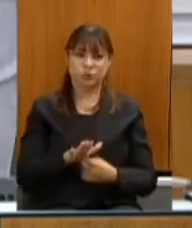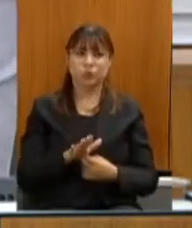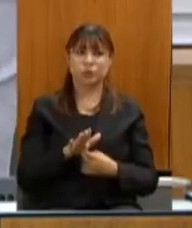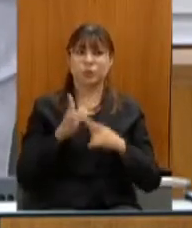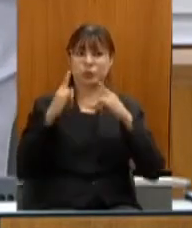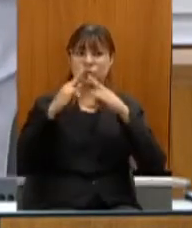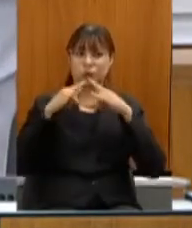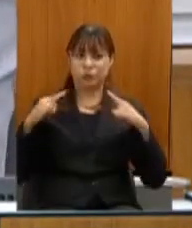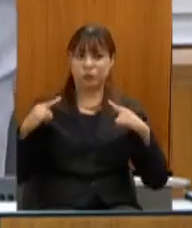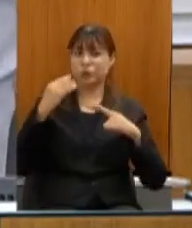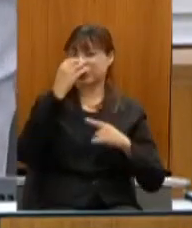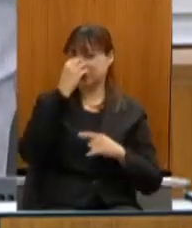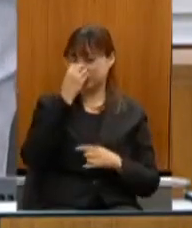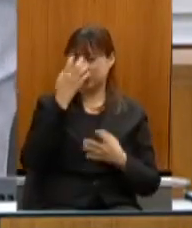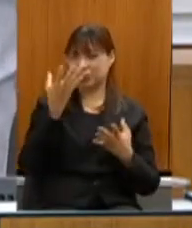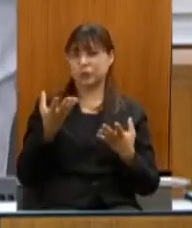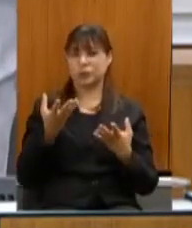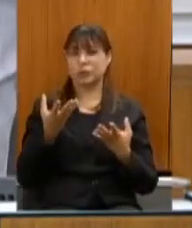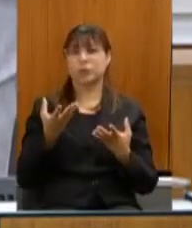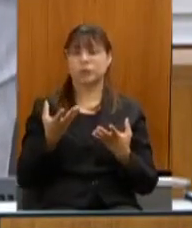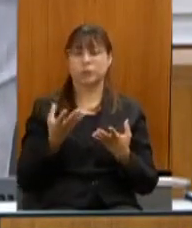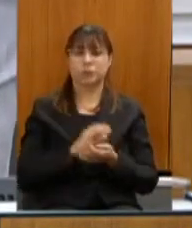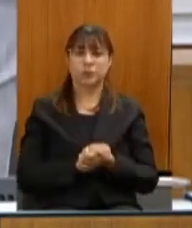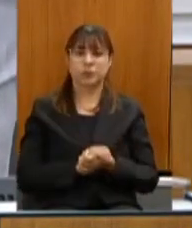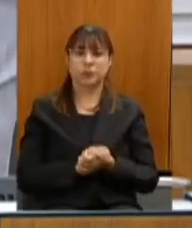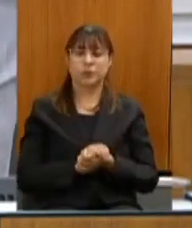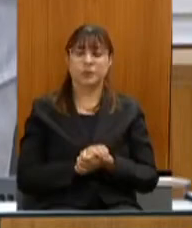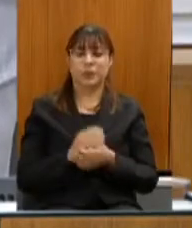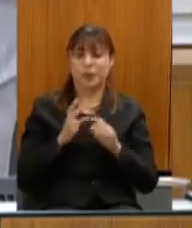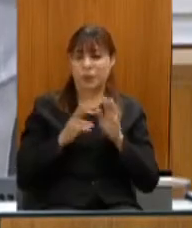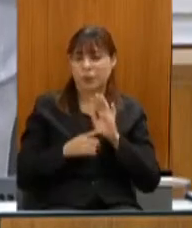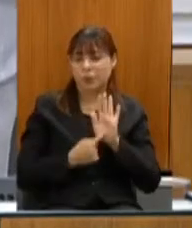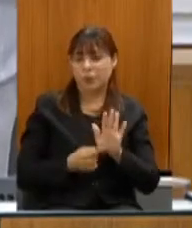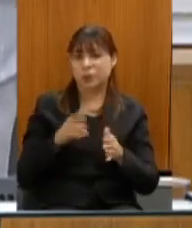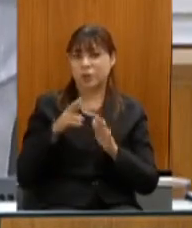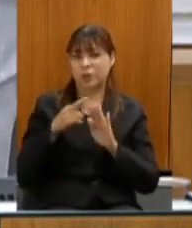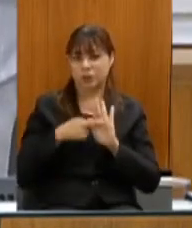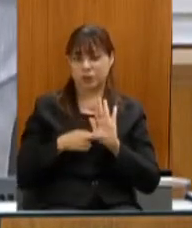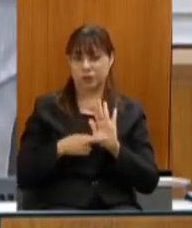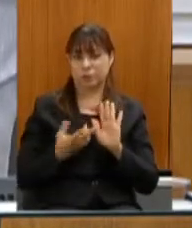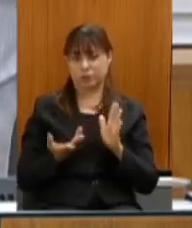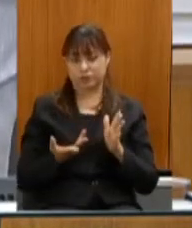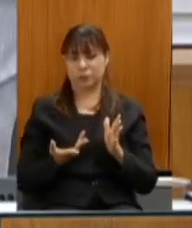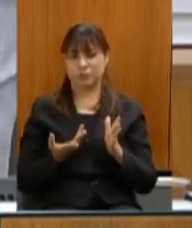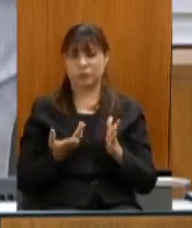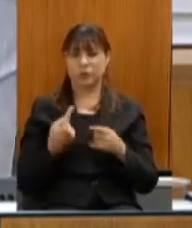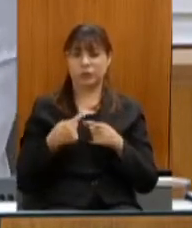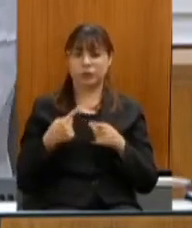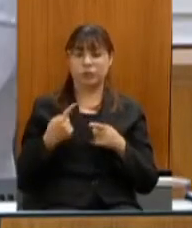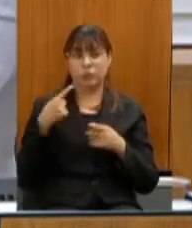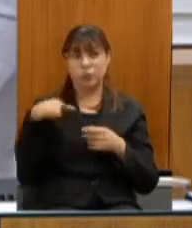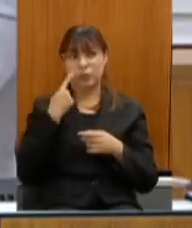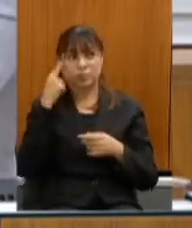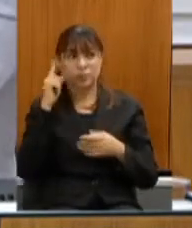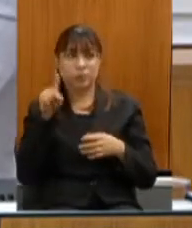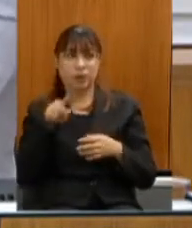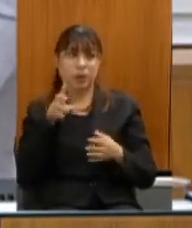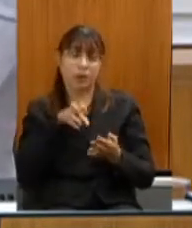caminho que nós achamos para isso foi no credenciamento isso